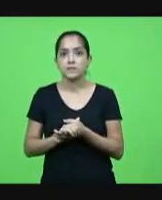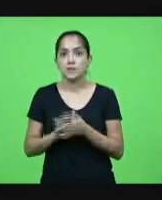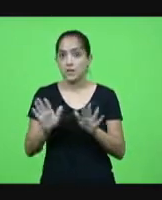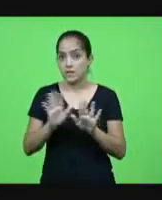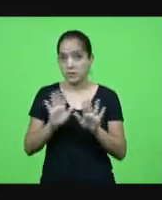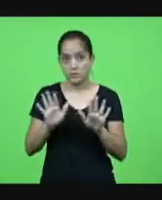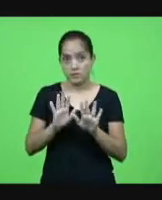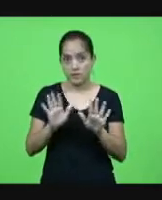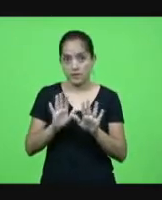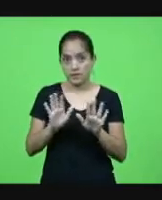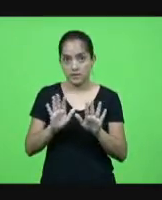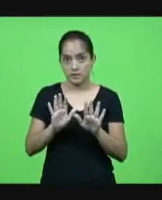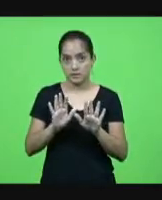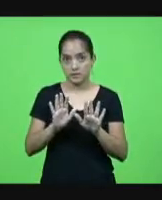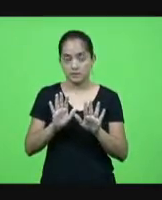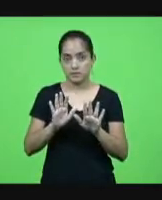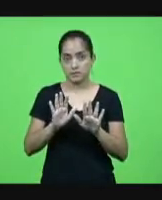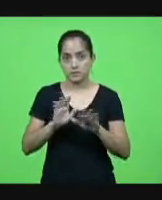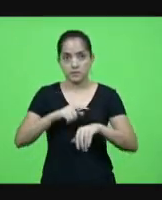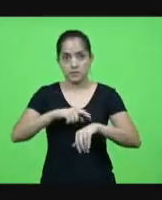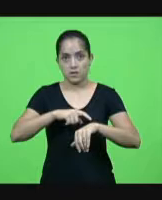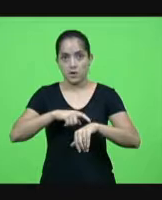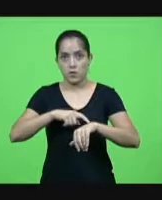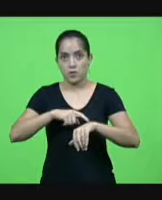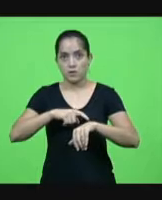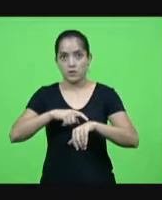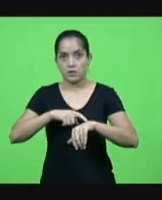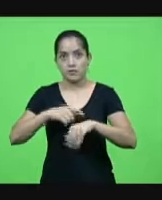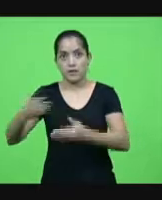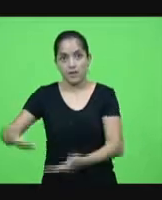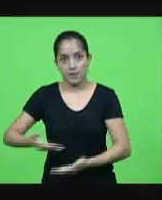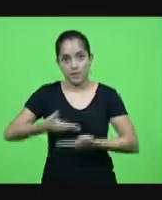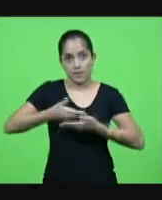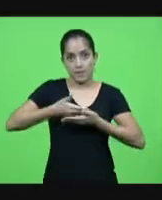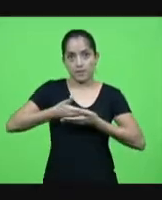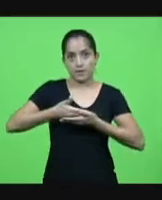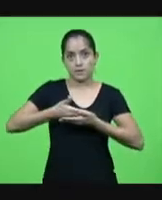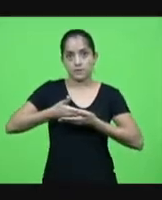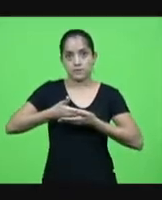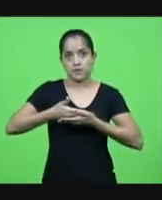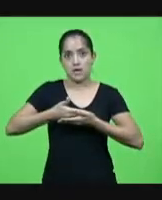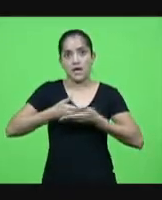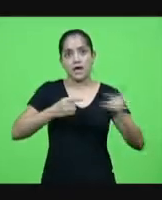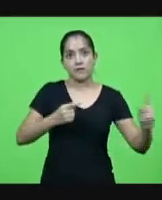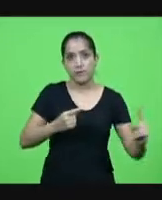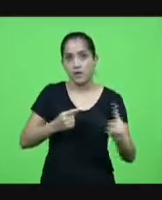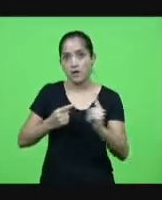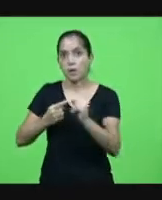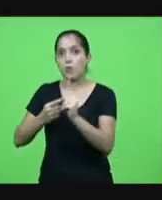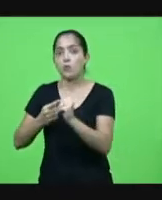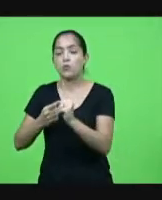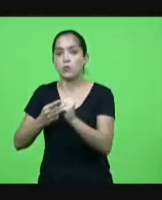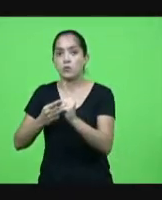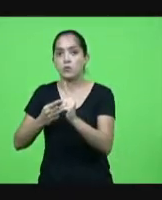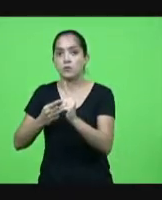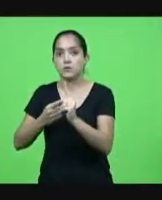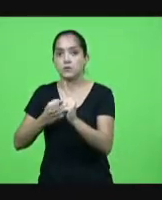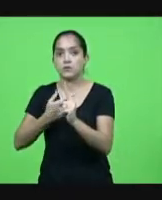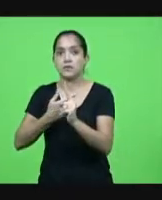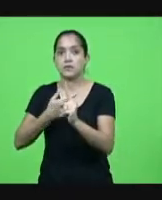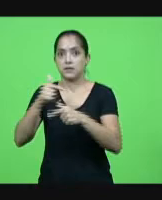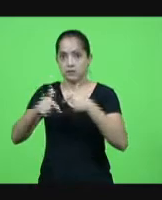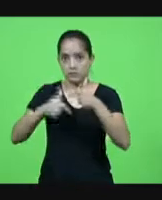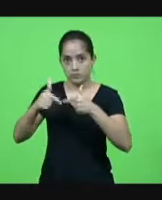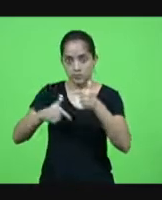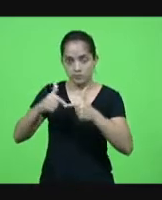a ocorrência ela pega a criança nisso vem a outra colega dela de trabalho